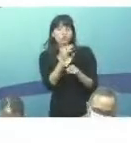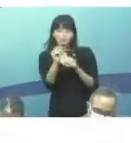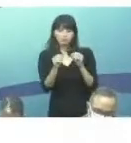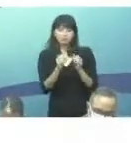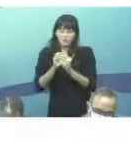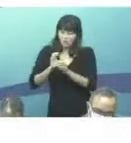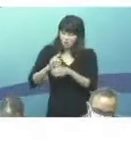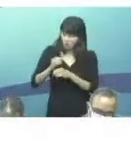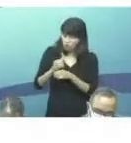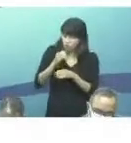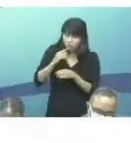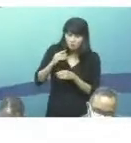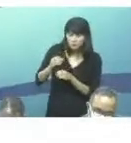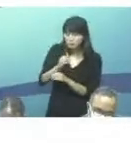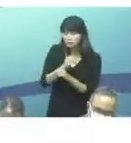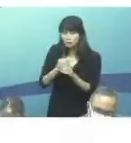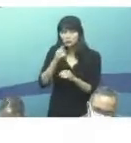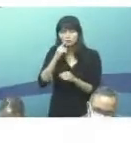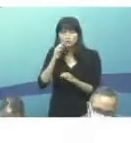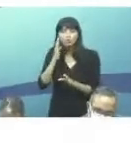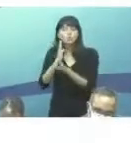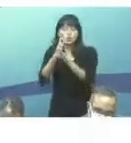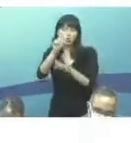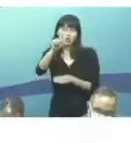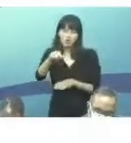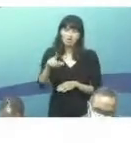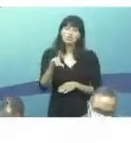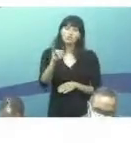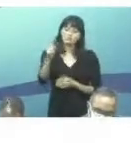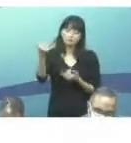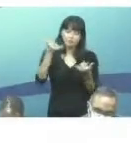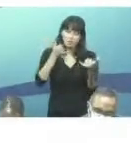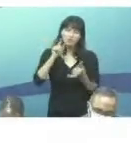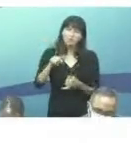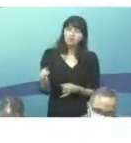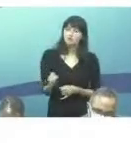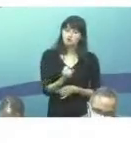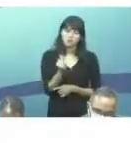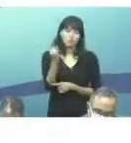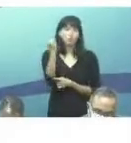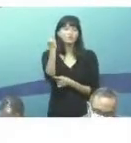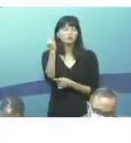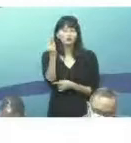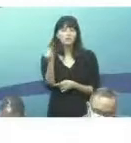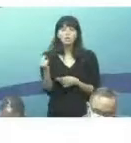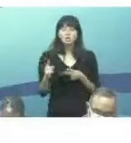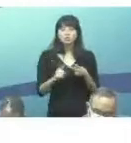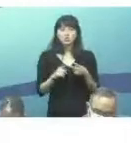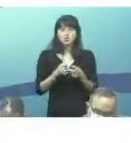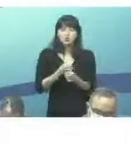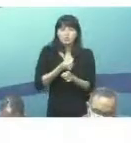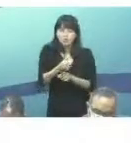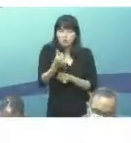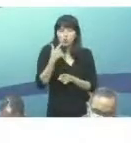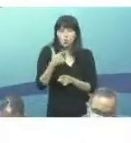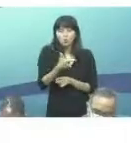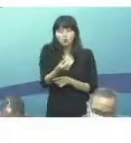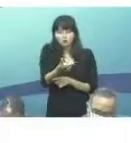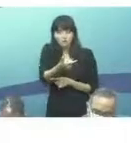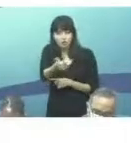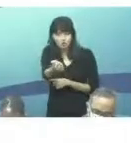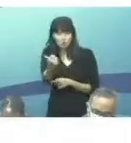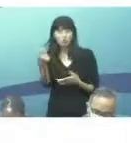laboratorial, e isso é um dado que, para nós, é extremamente relevante. E, no segundo semestre de 2021, foram